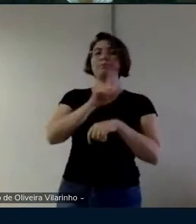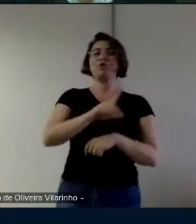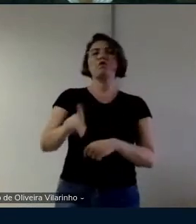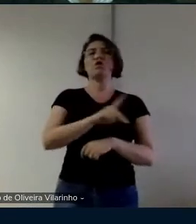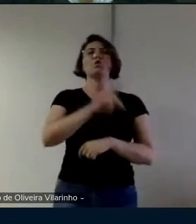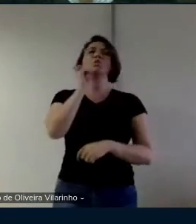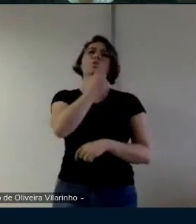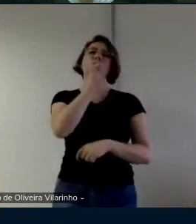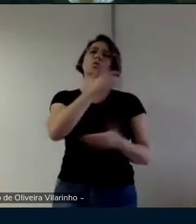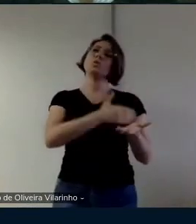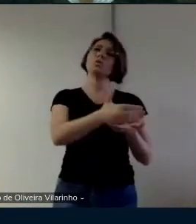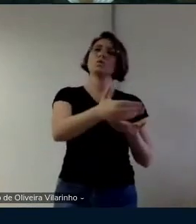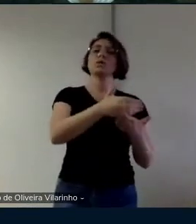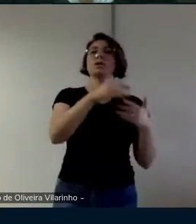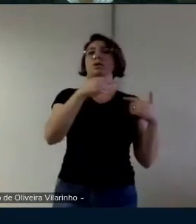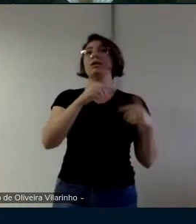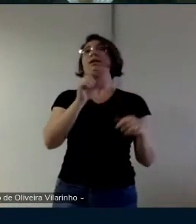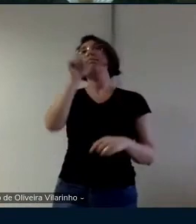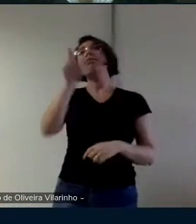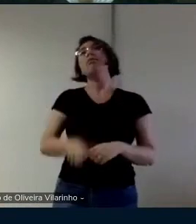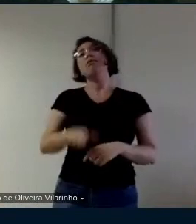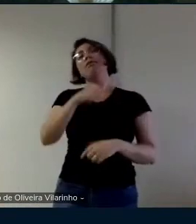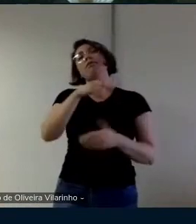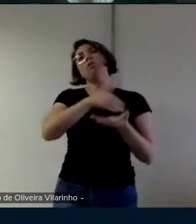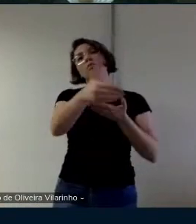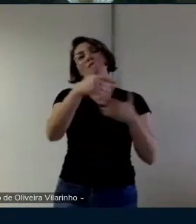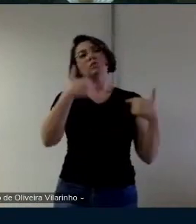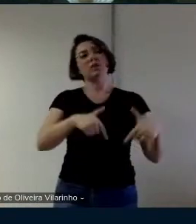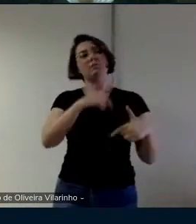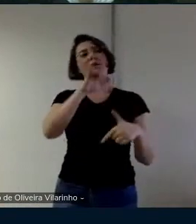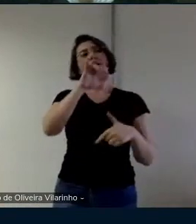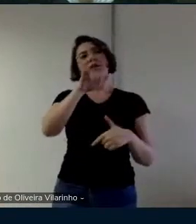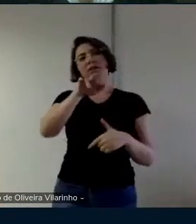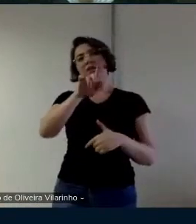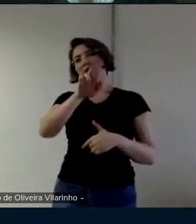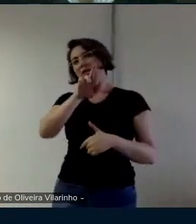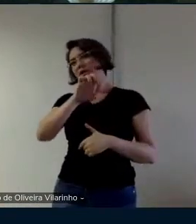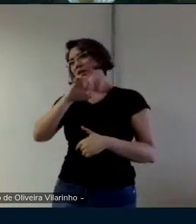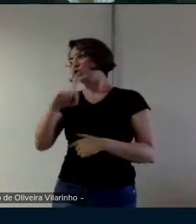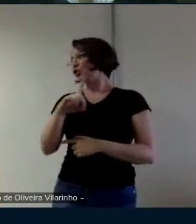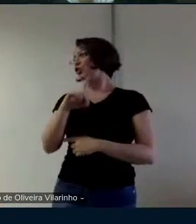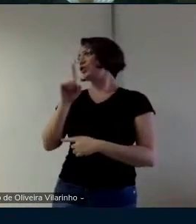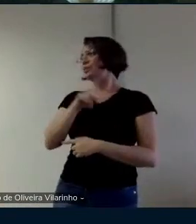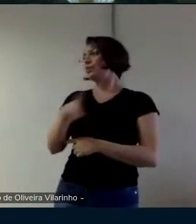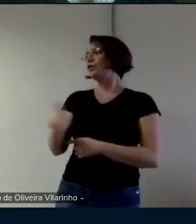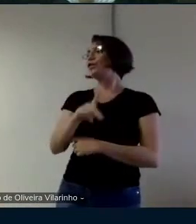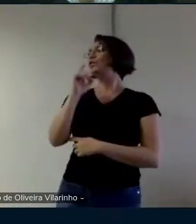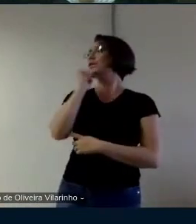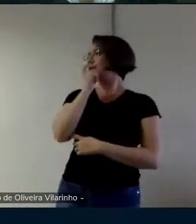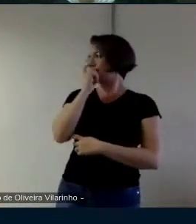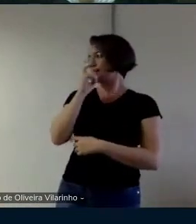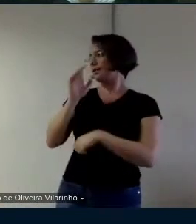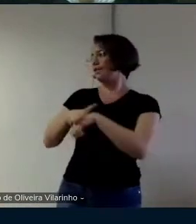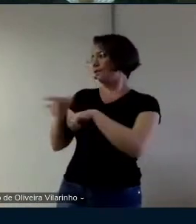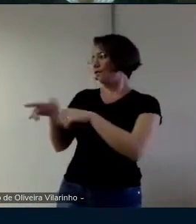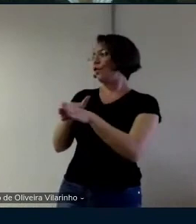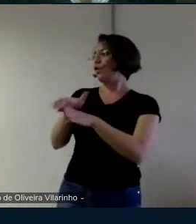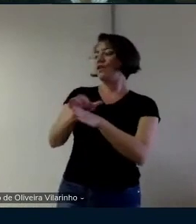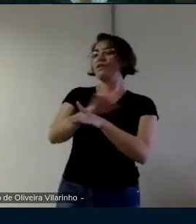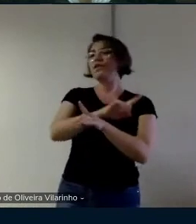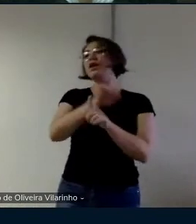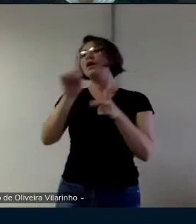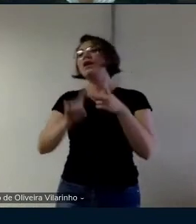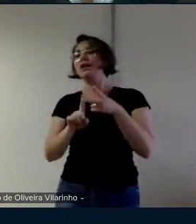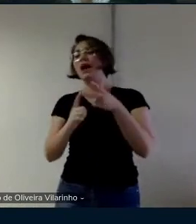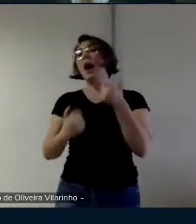o que deu início ao trabalho da Ingrid foi a professora Sandra que orientou na verdade não foi nem só que orientou